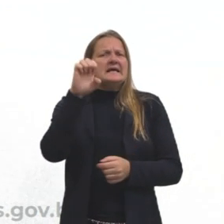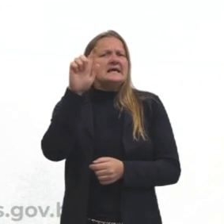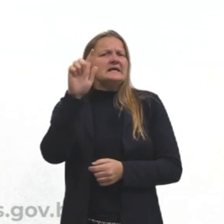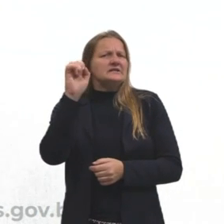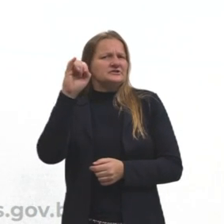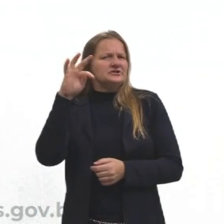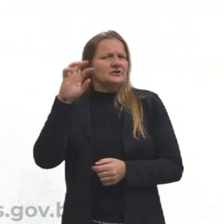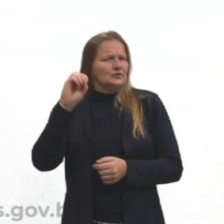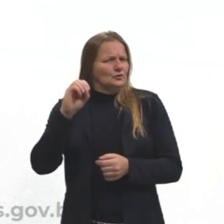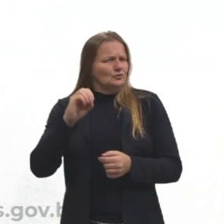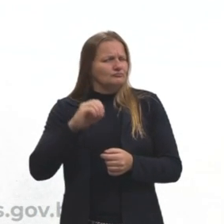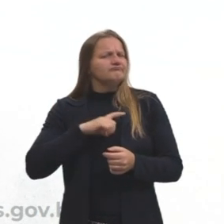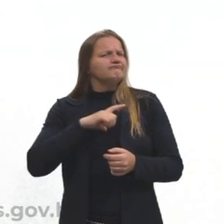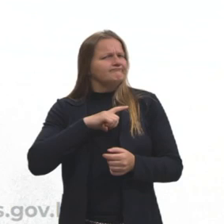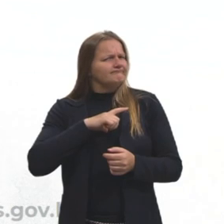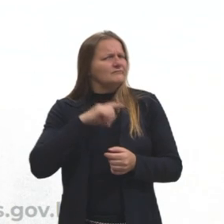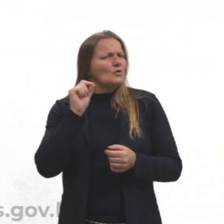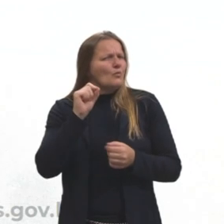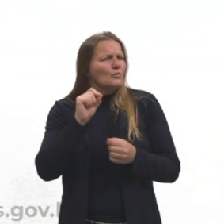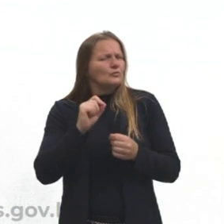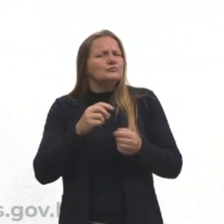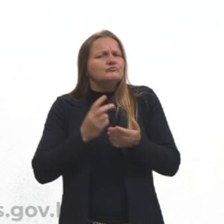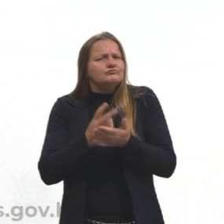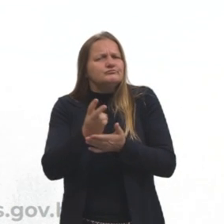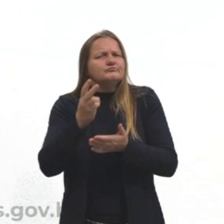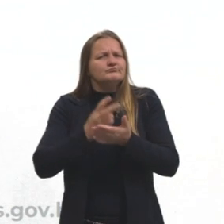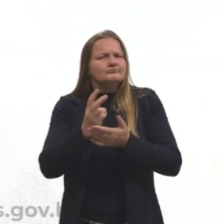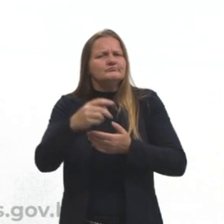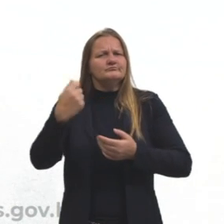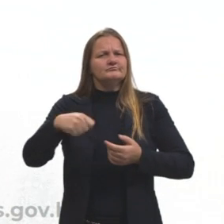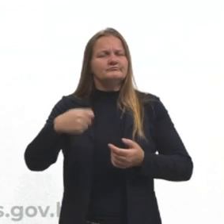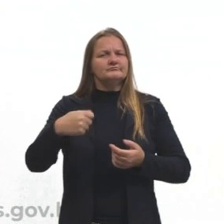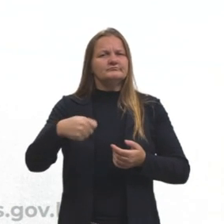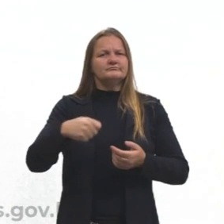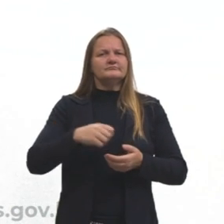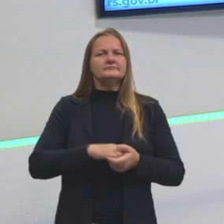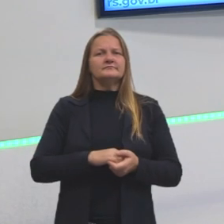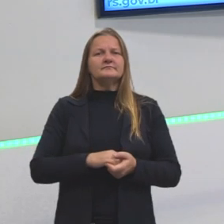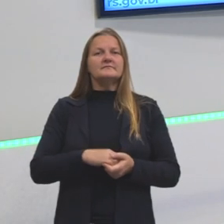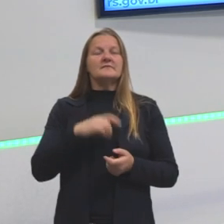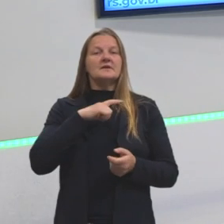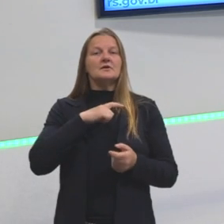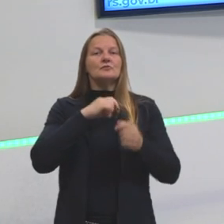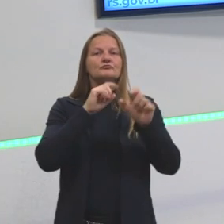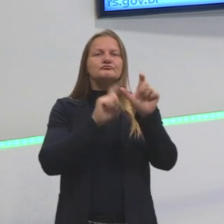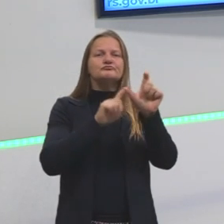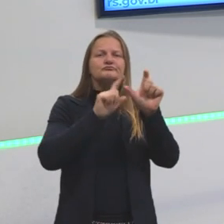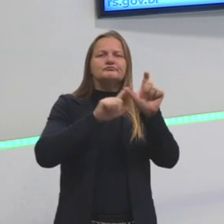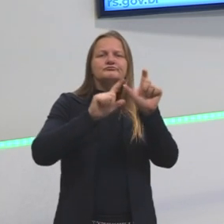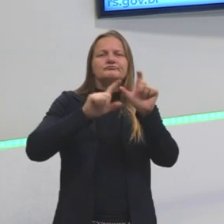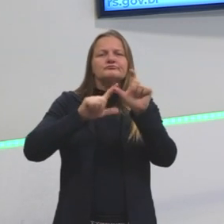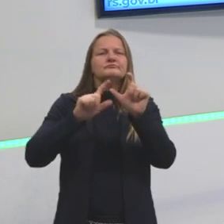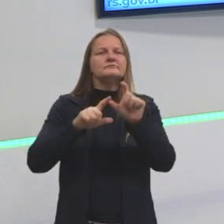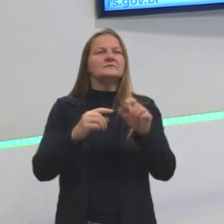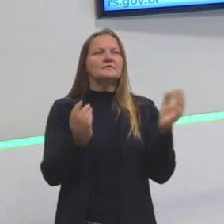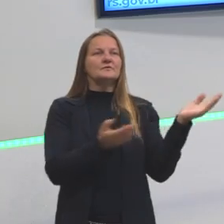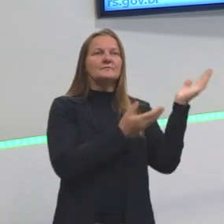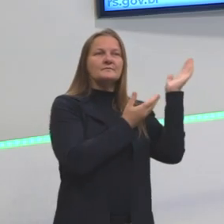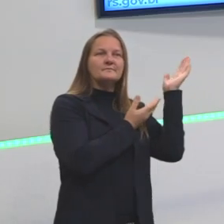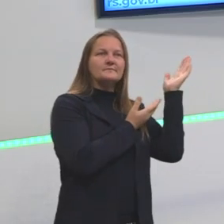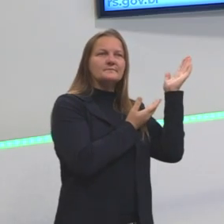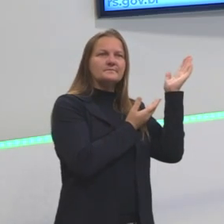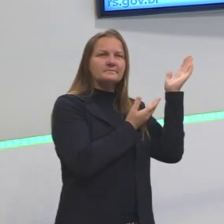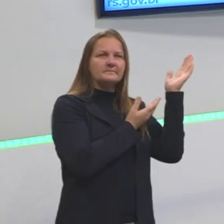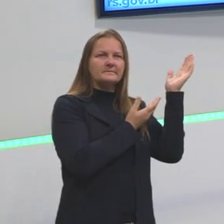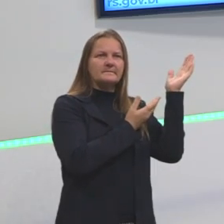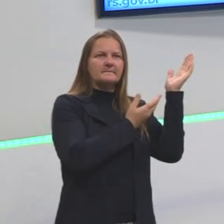antes de Cristo, existia a constante necessidade de demarcar terras. Aqui eu trouxe a imagem para vocês, para